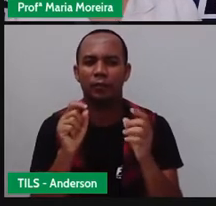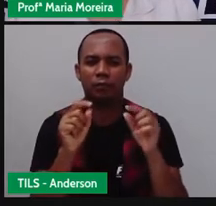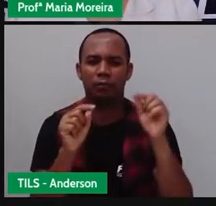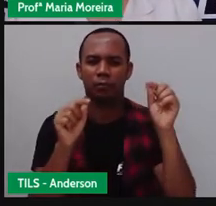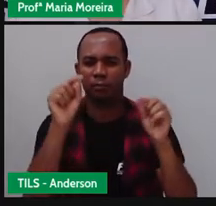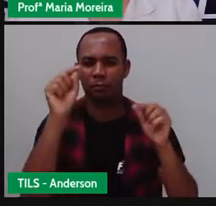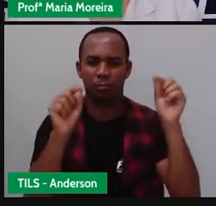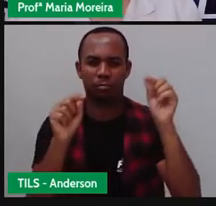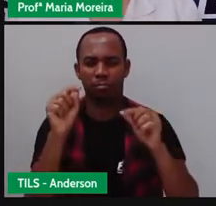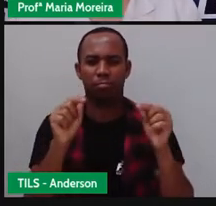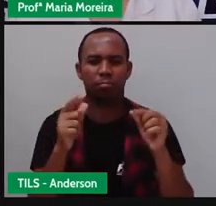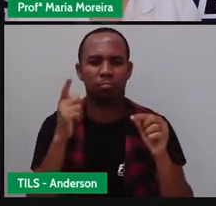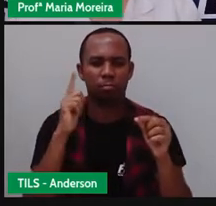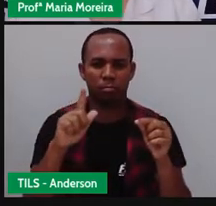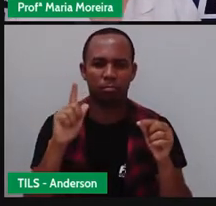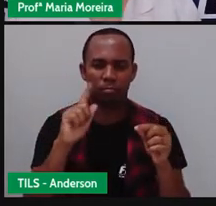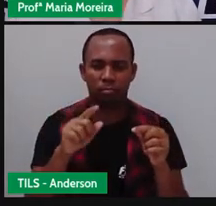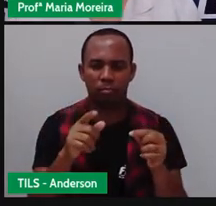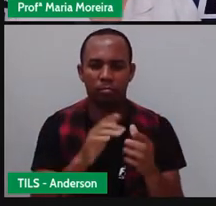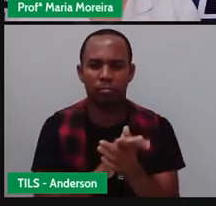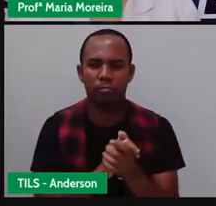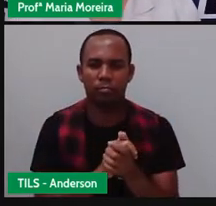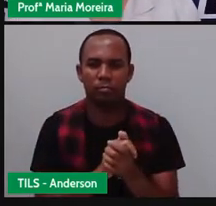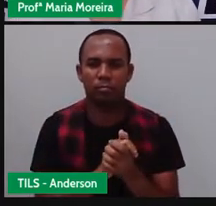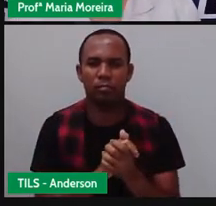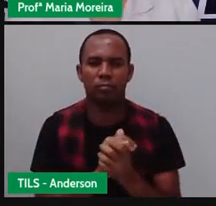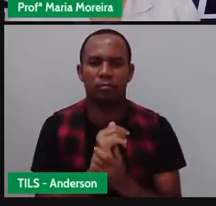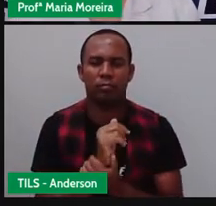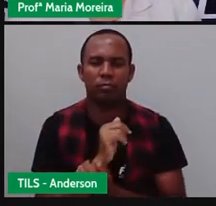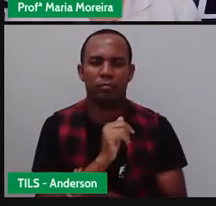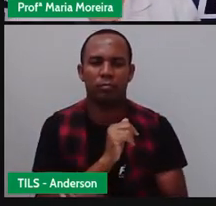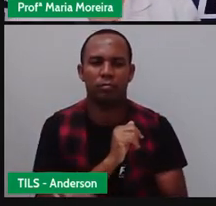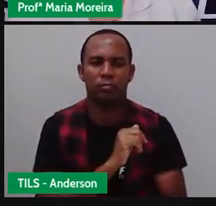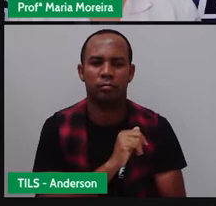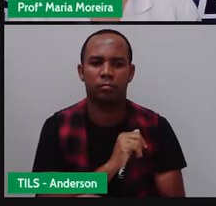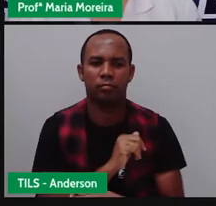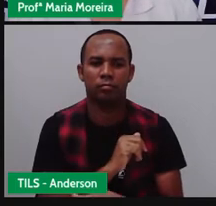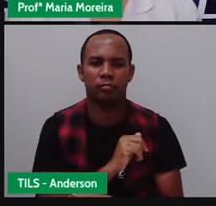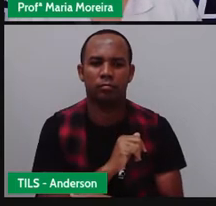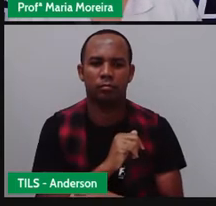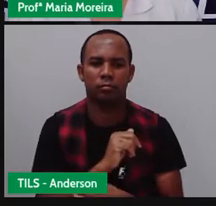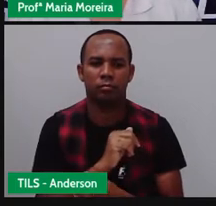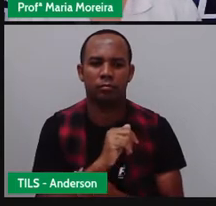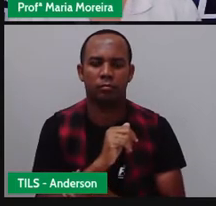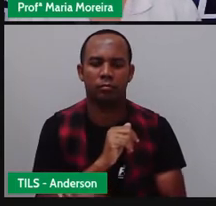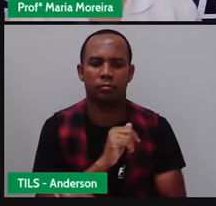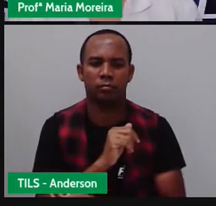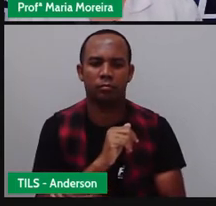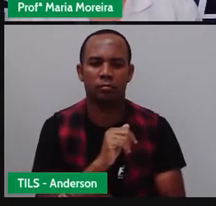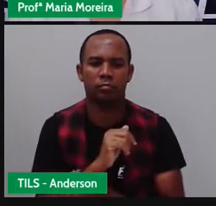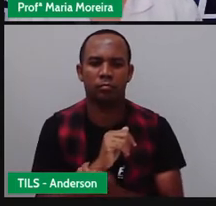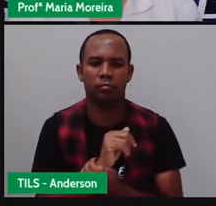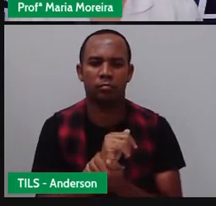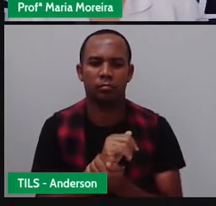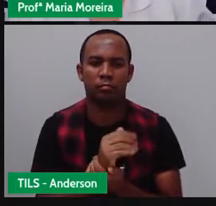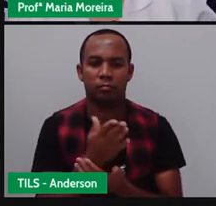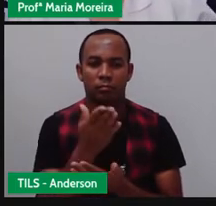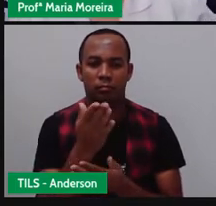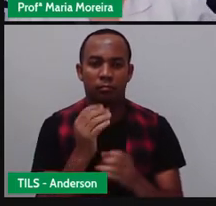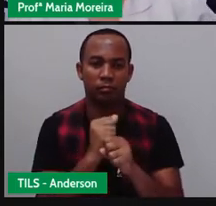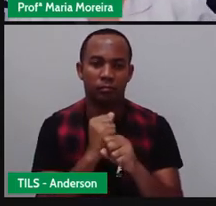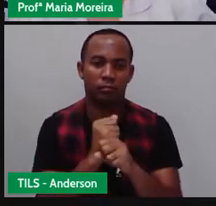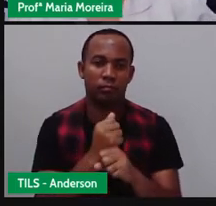telégrafo. Esse é o rapazinho. Não temos soto, temos apenas desenho. Bom, em